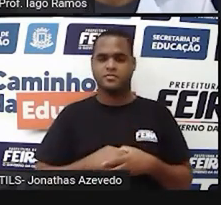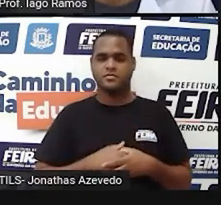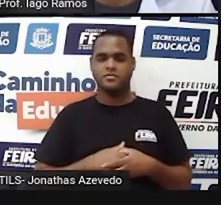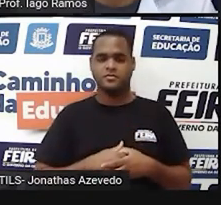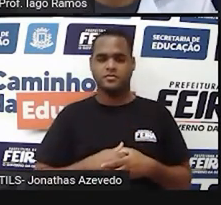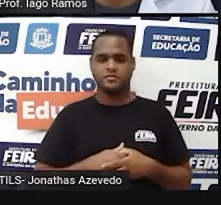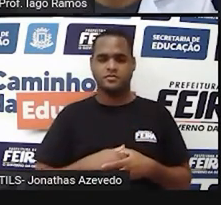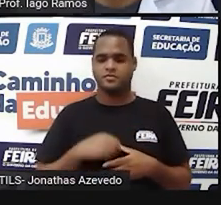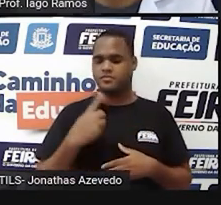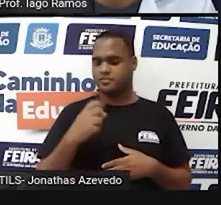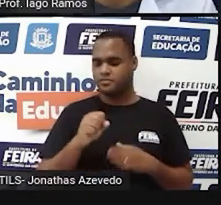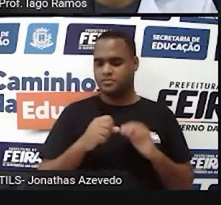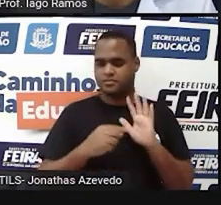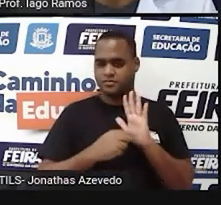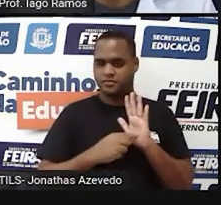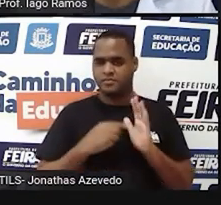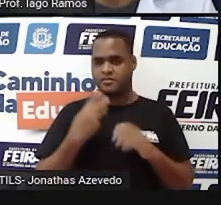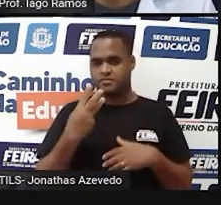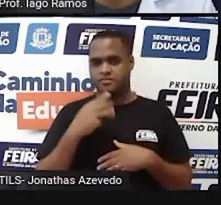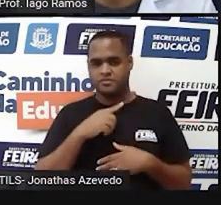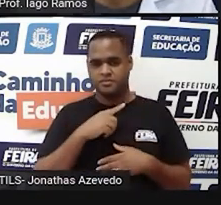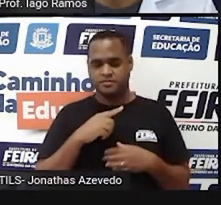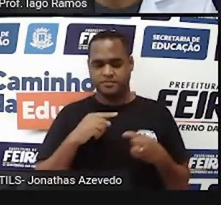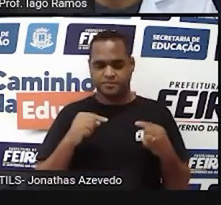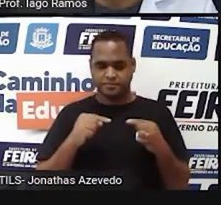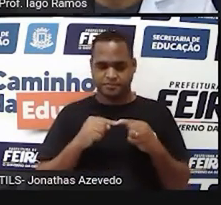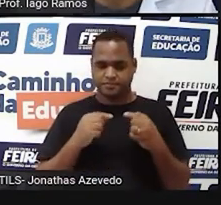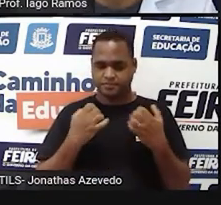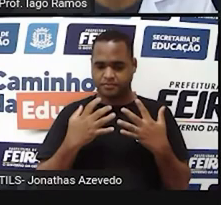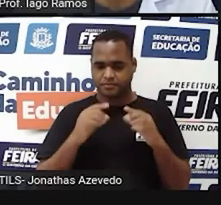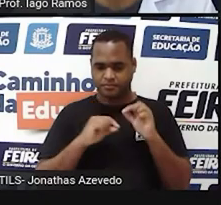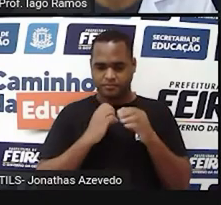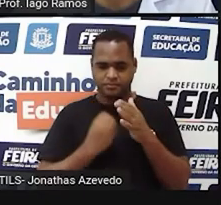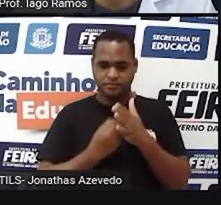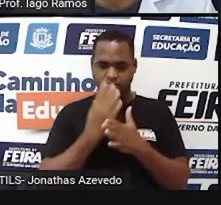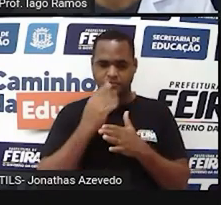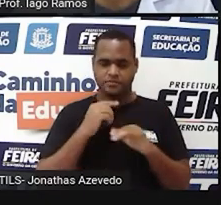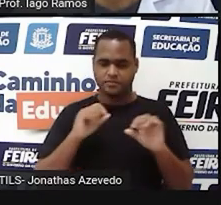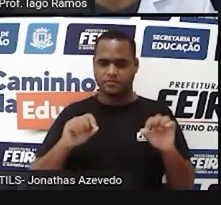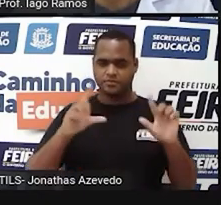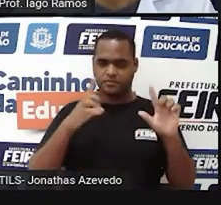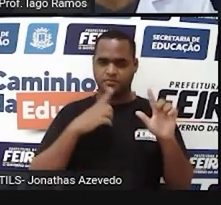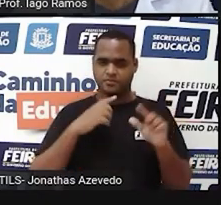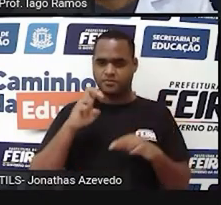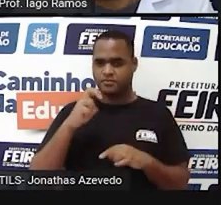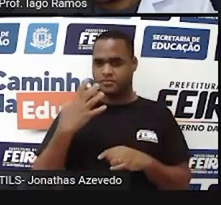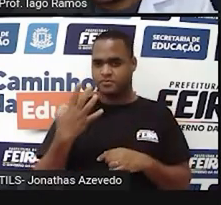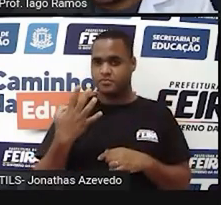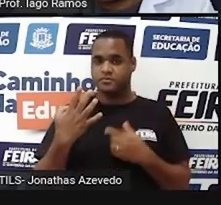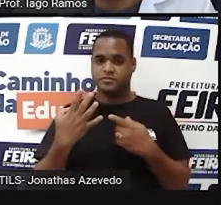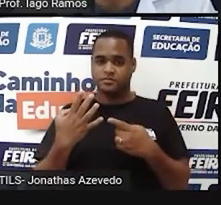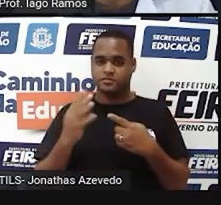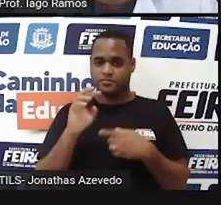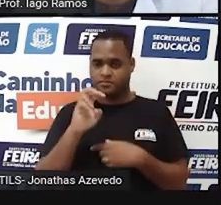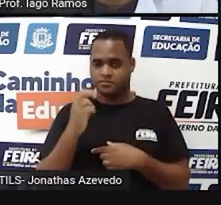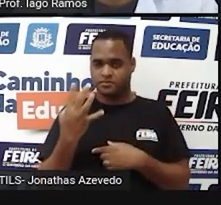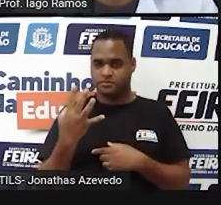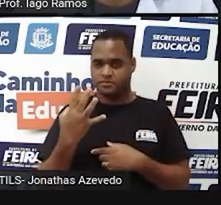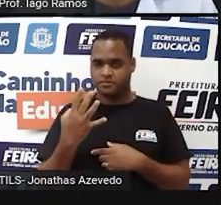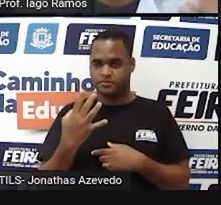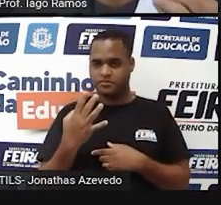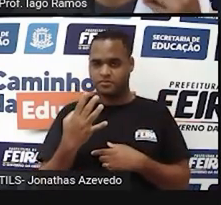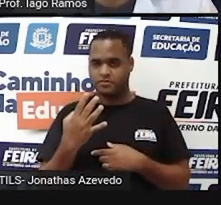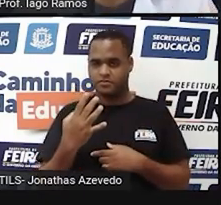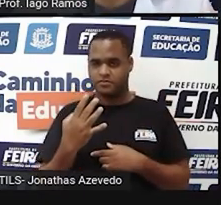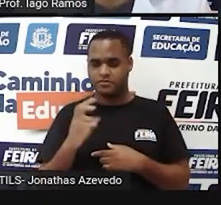18 vezes 3, que vai dar, vai aparecer na tela, 54. Depois esse